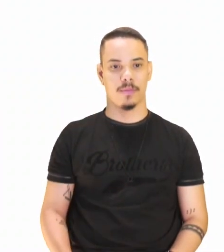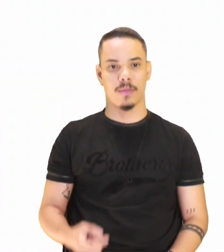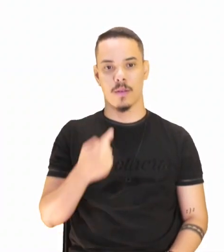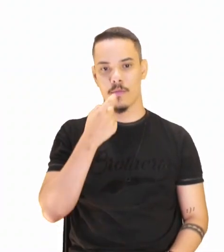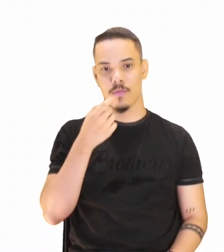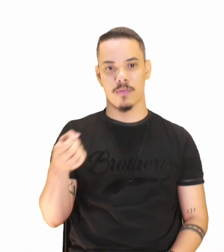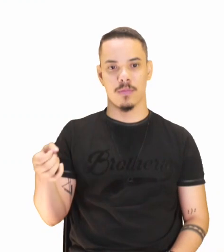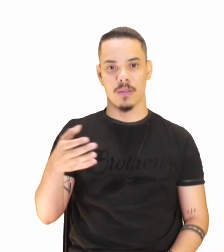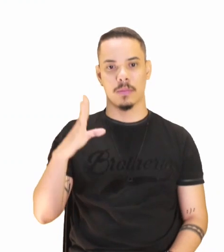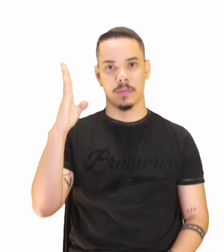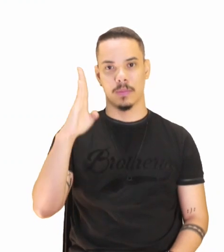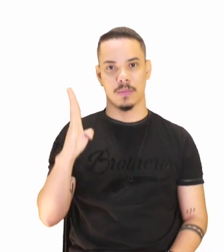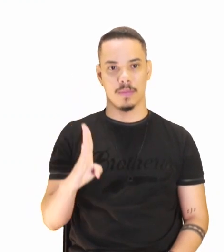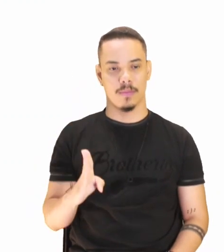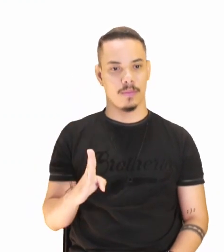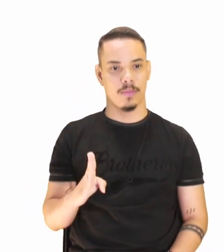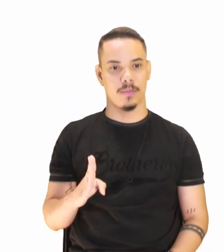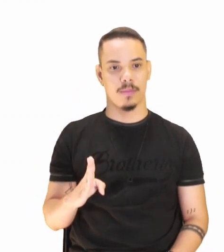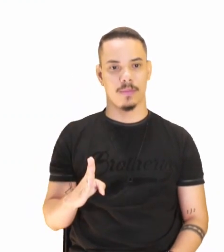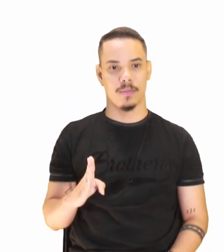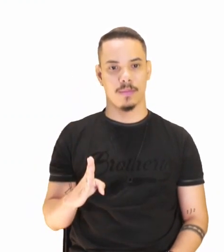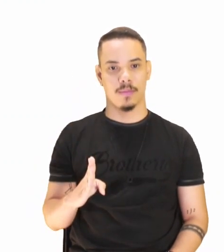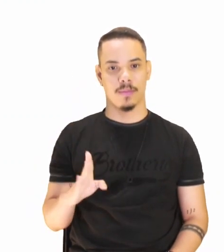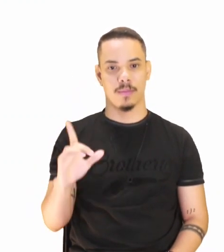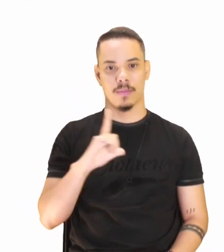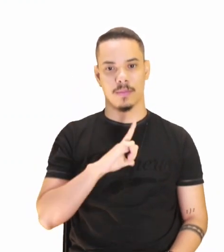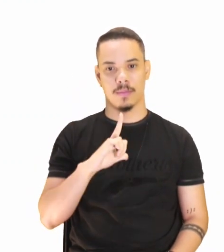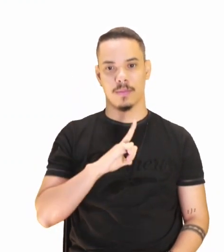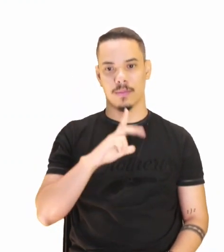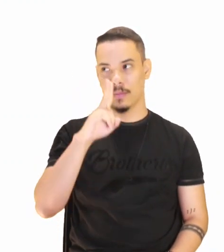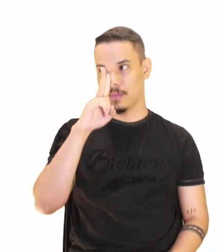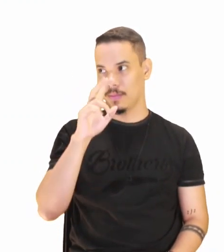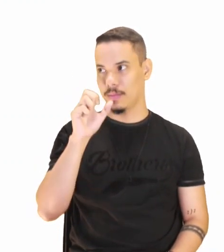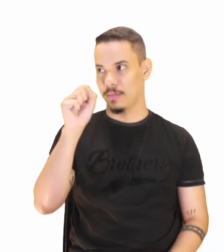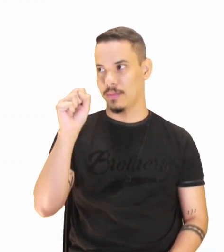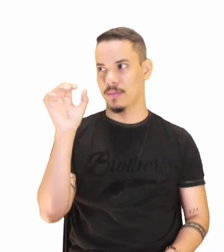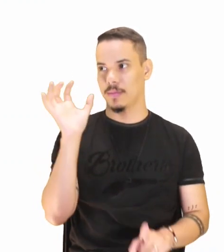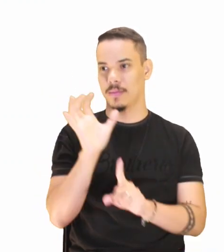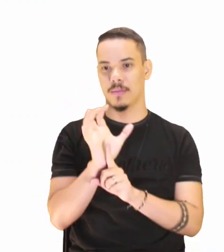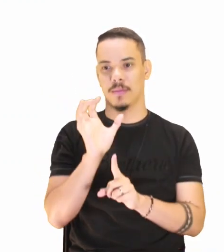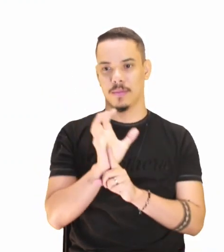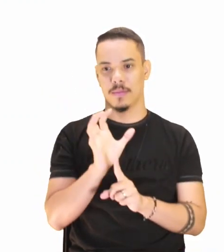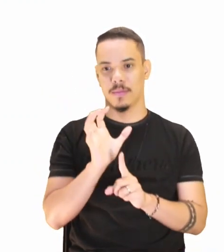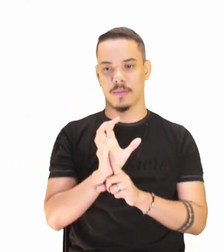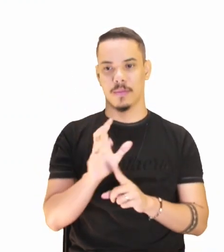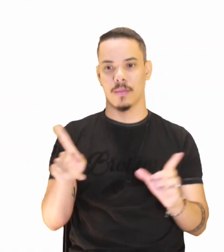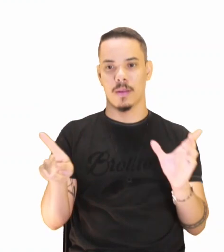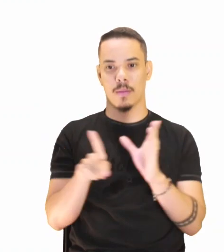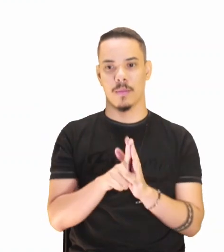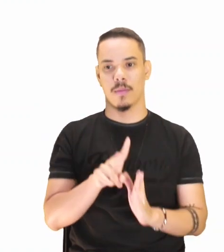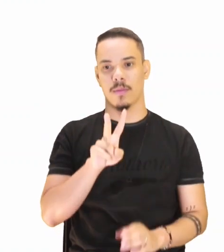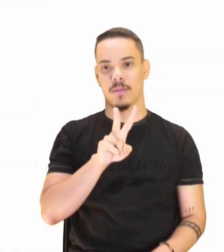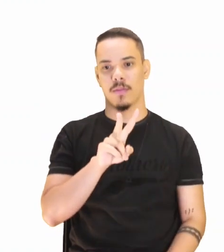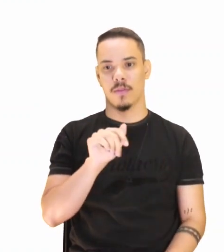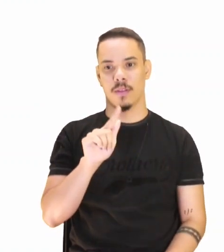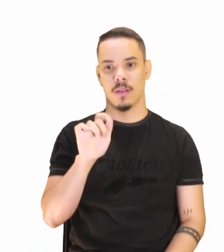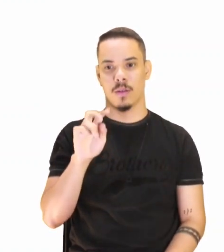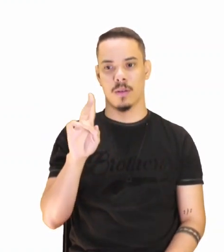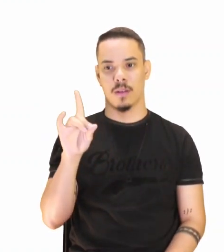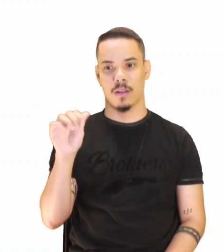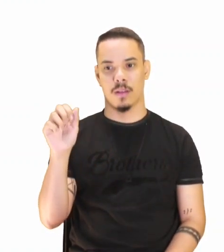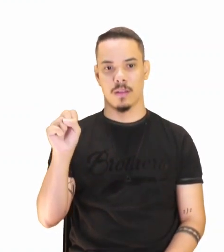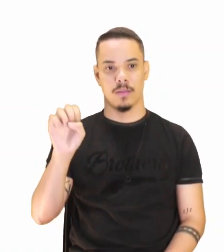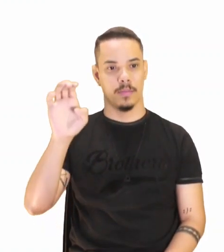modernismo brasileiro. Teve forte influência das vanguardas europeias a